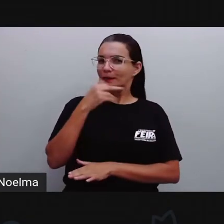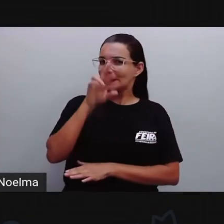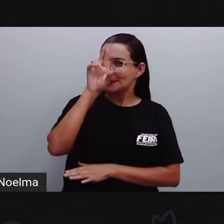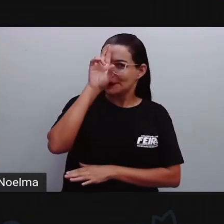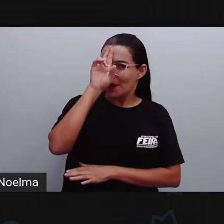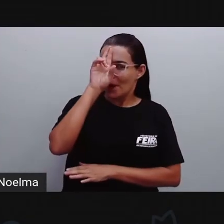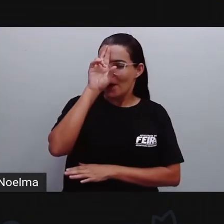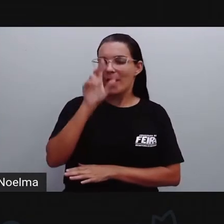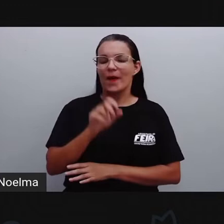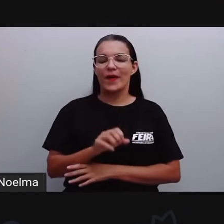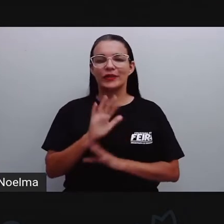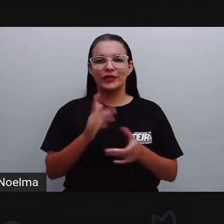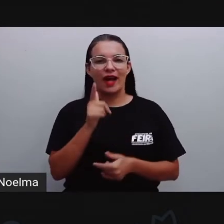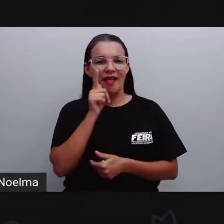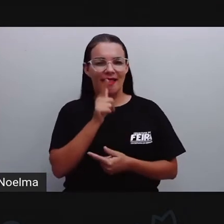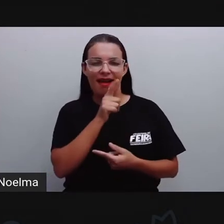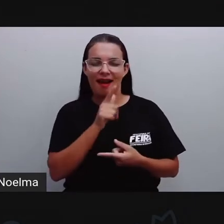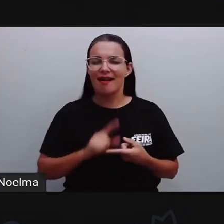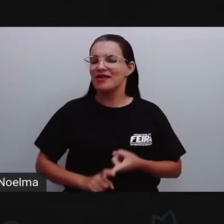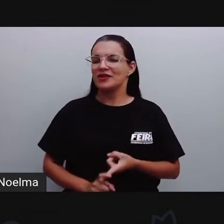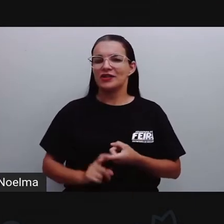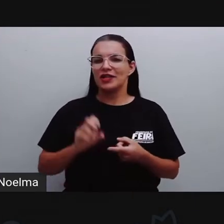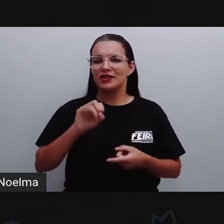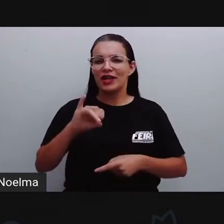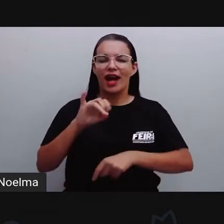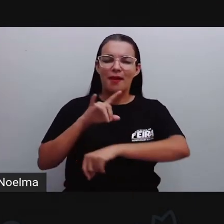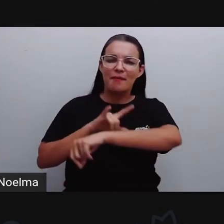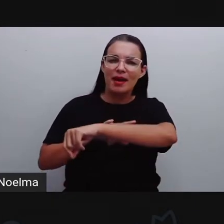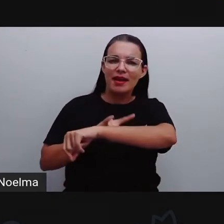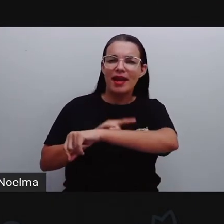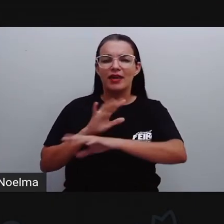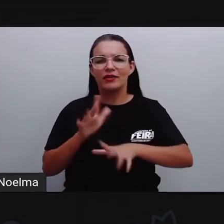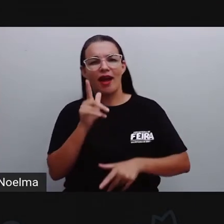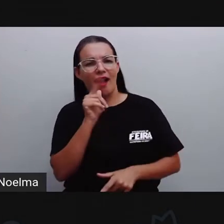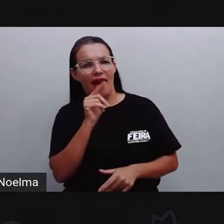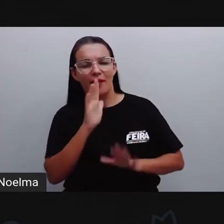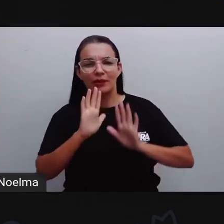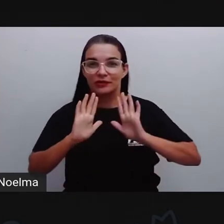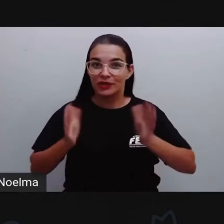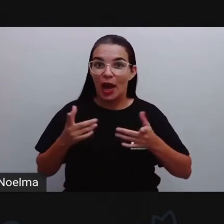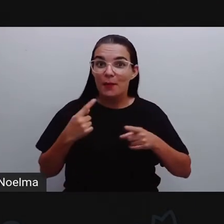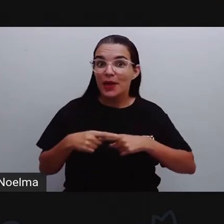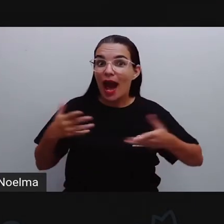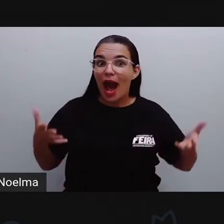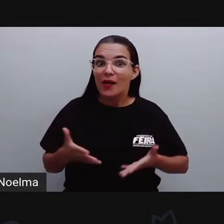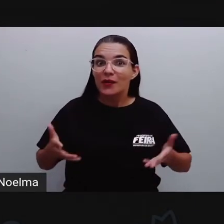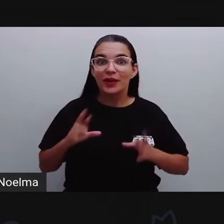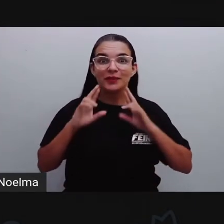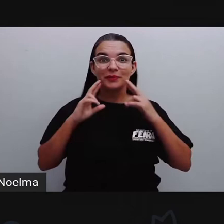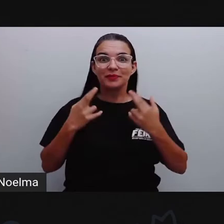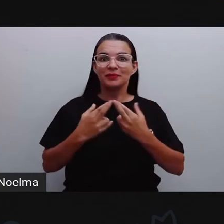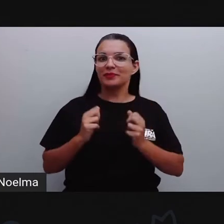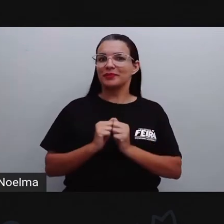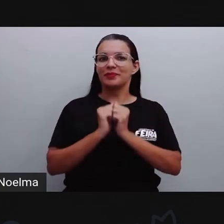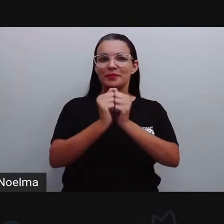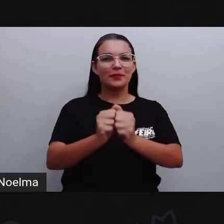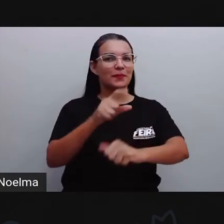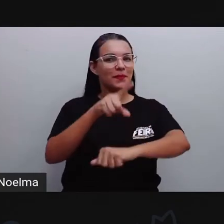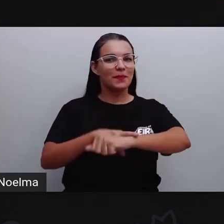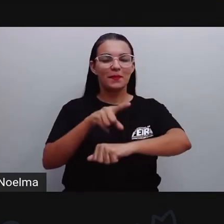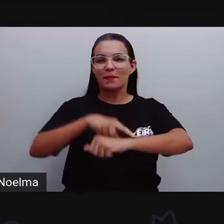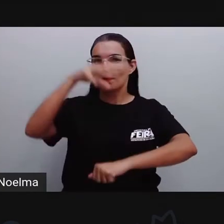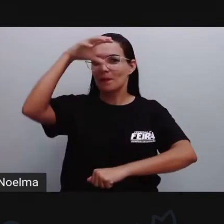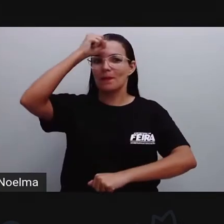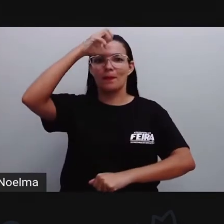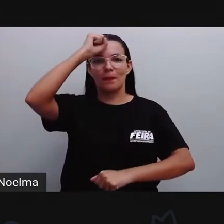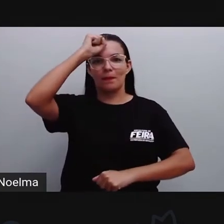almoçou ainda, feito um lanche, quem já estava com fome, tem ido ao banheiro, tomado uma água, porque nós estamos aqui reunidos para mais um momento de